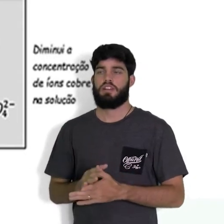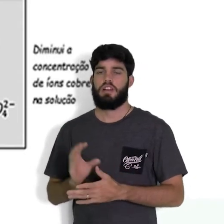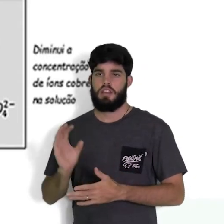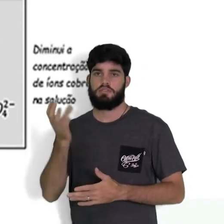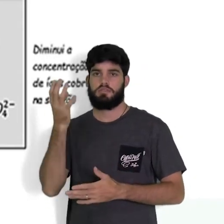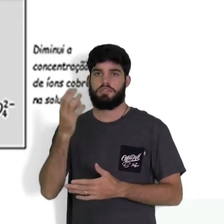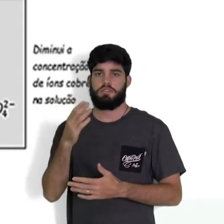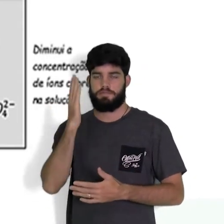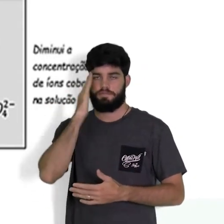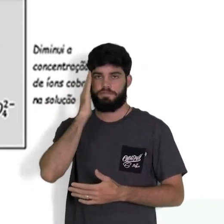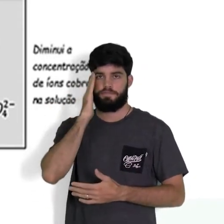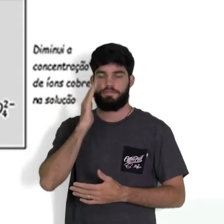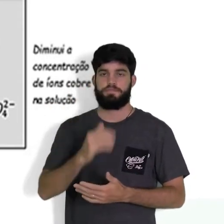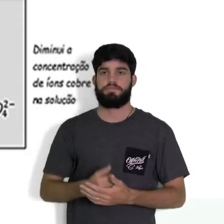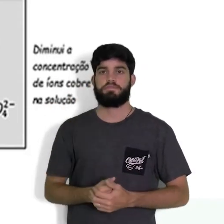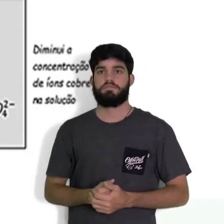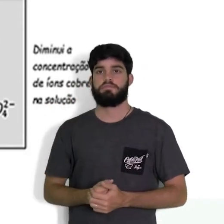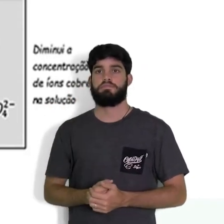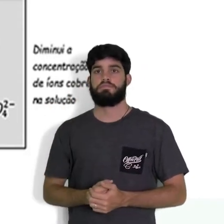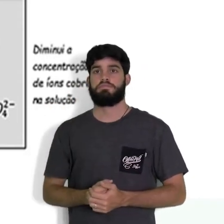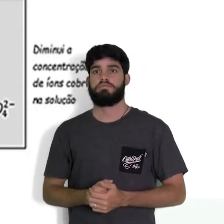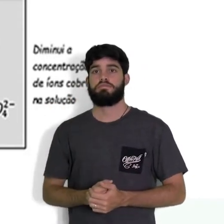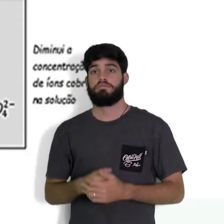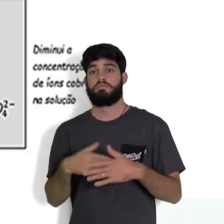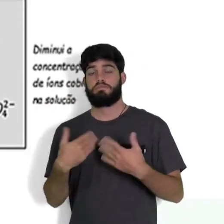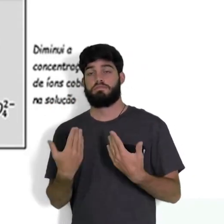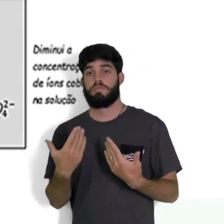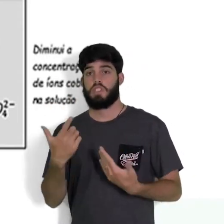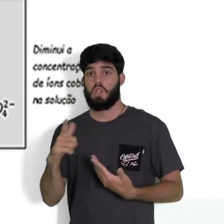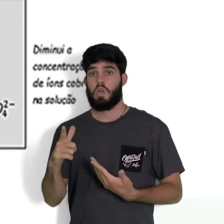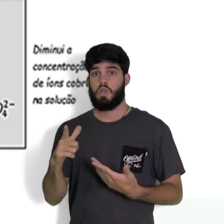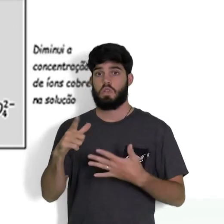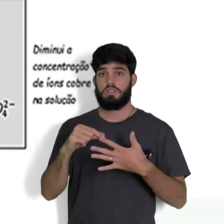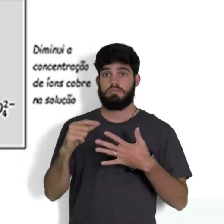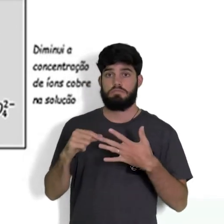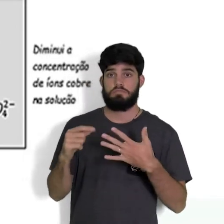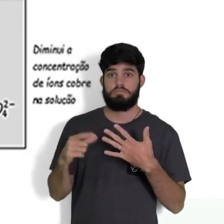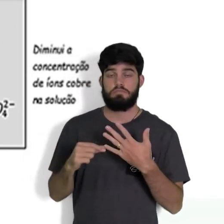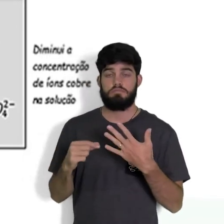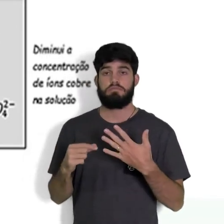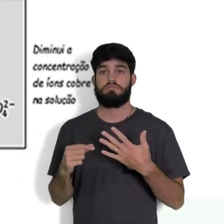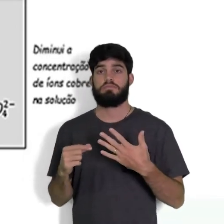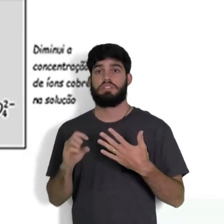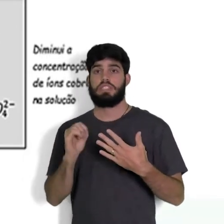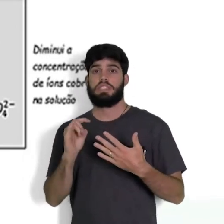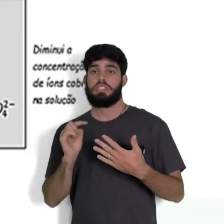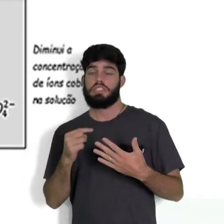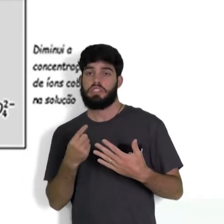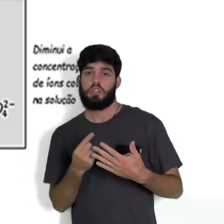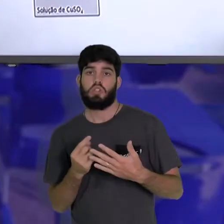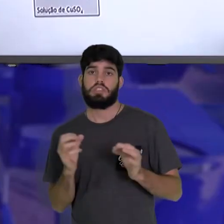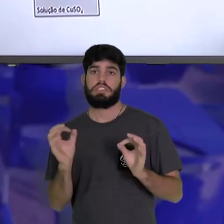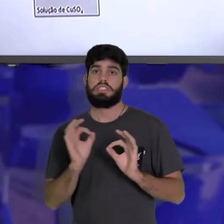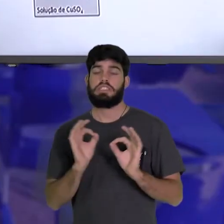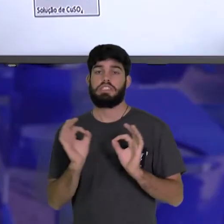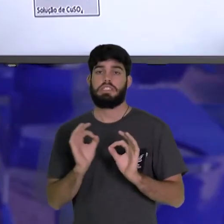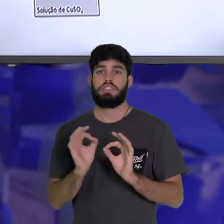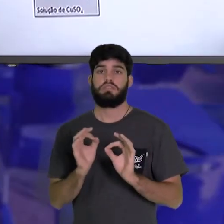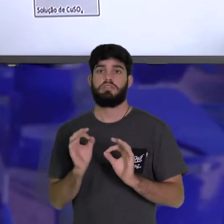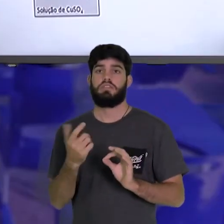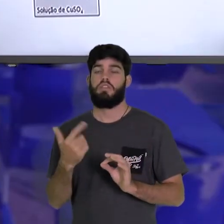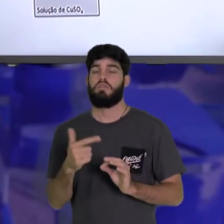acontecendo. Então, um outro detalhe também importante, é que, se a gente não tiver um dispositivo,